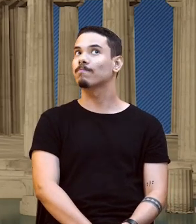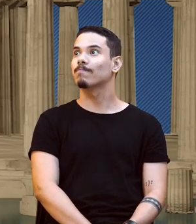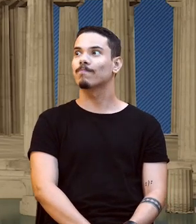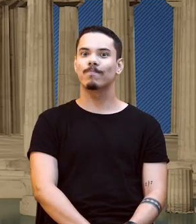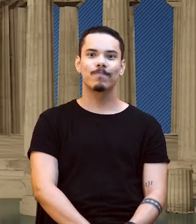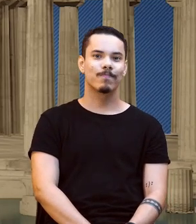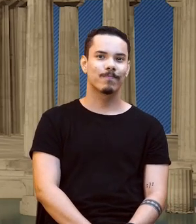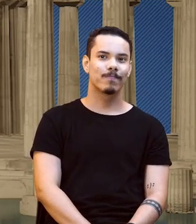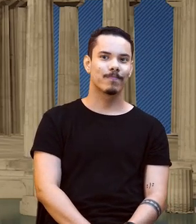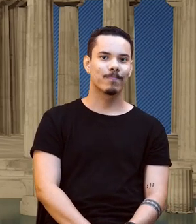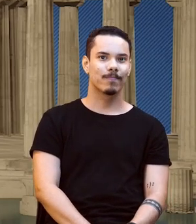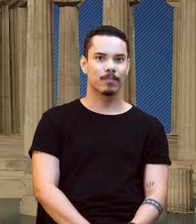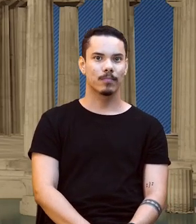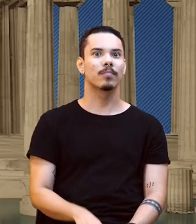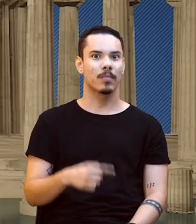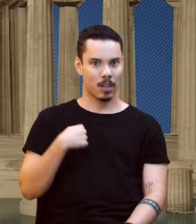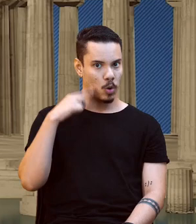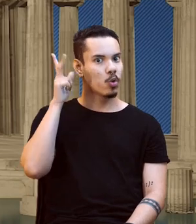Tô ouvindo aqui, ó.